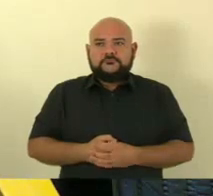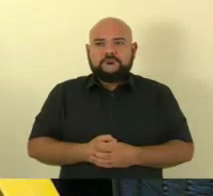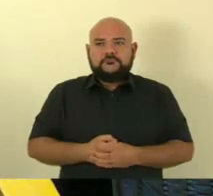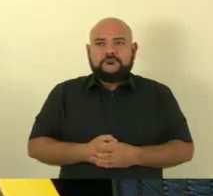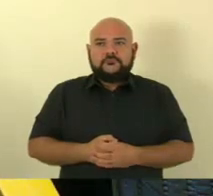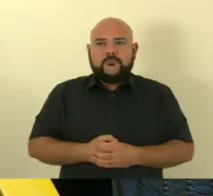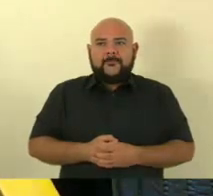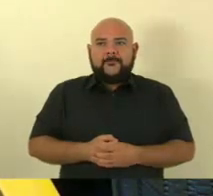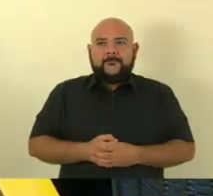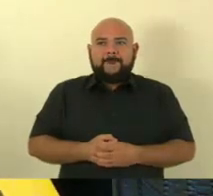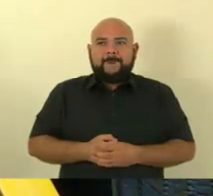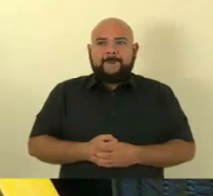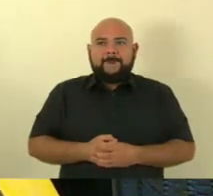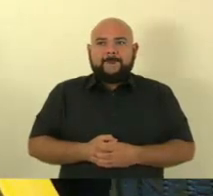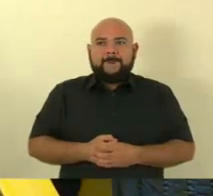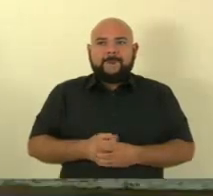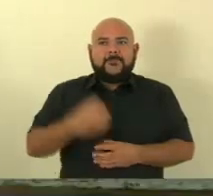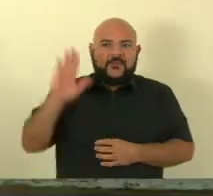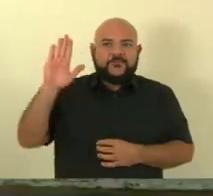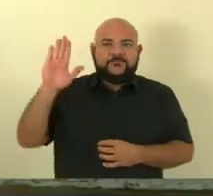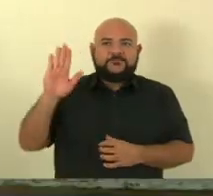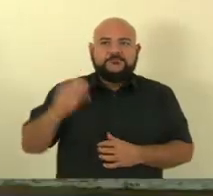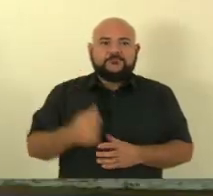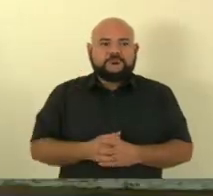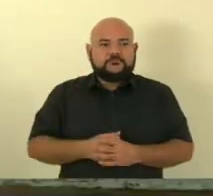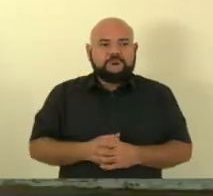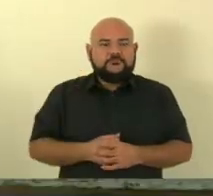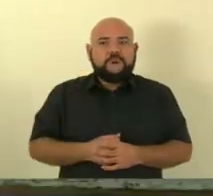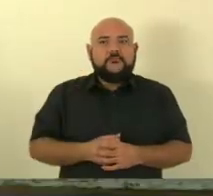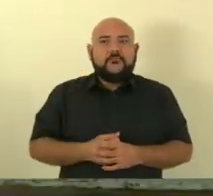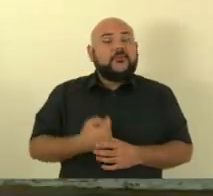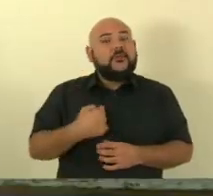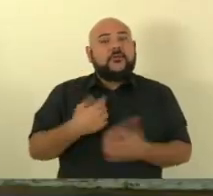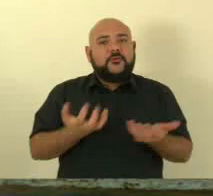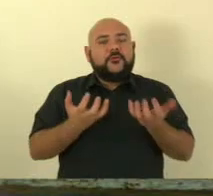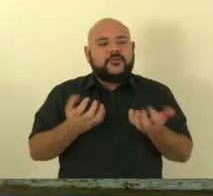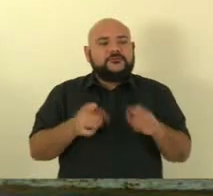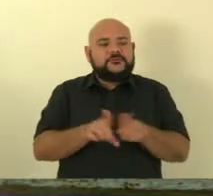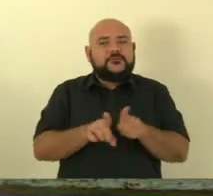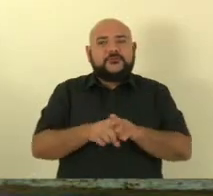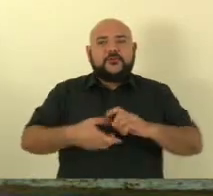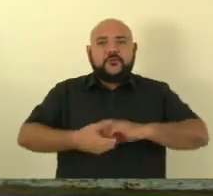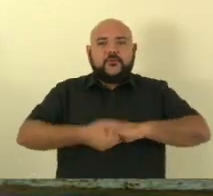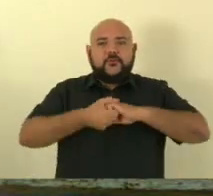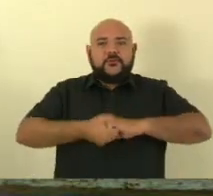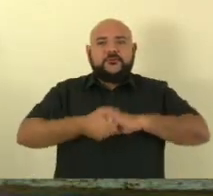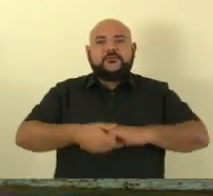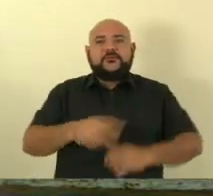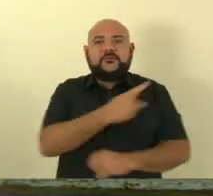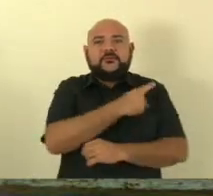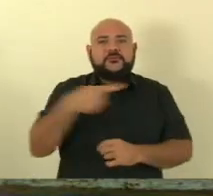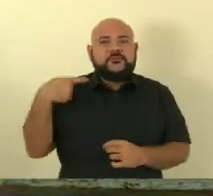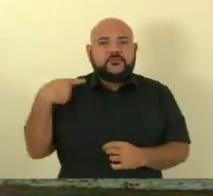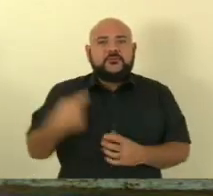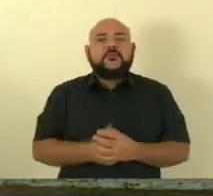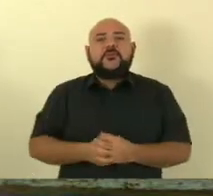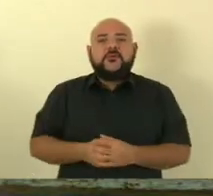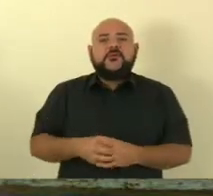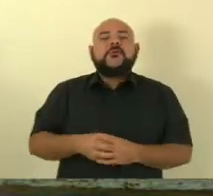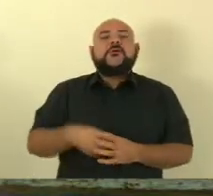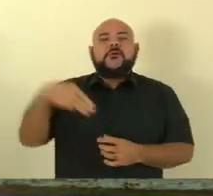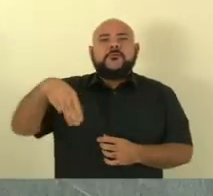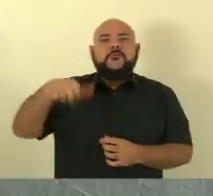Pois não, presidente, pela ordem? Pois não. Quero aproveitar a oportunidade também para cumprimentar o pastor Marcelo, que faz um trabalho